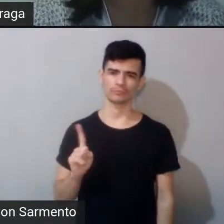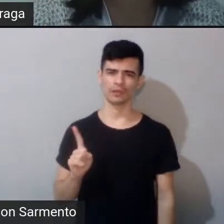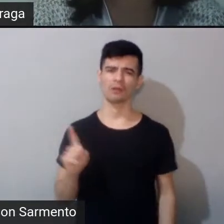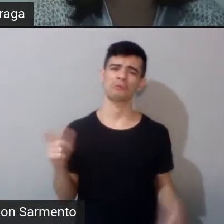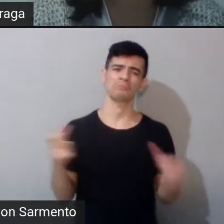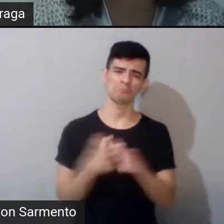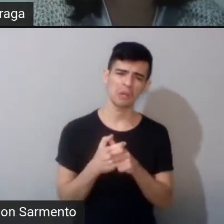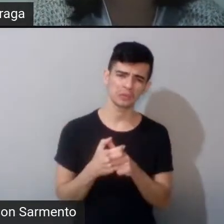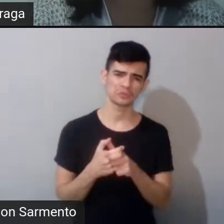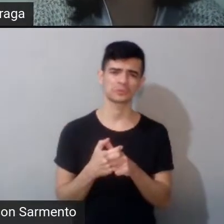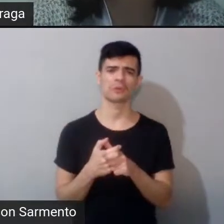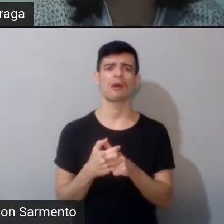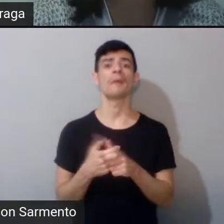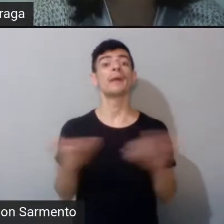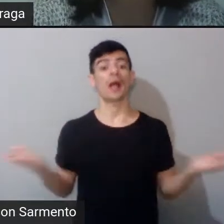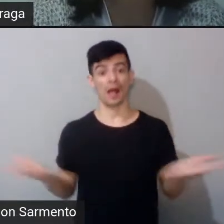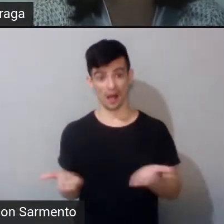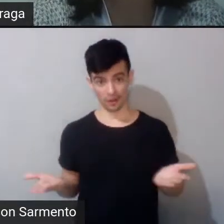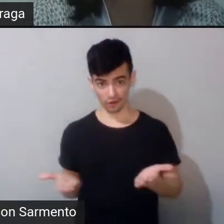é quase